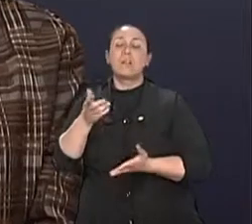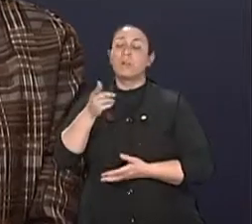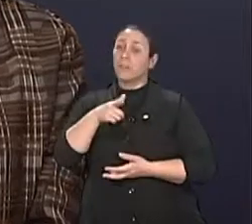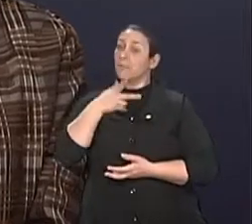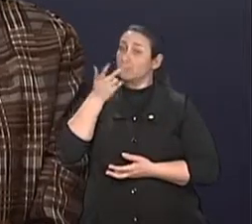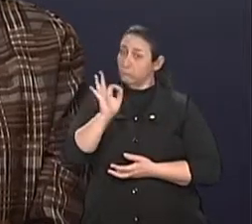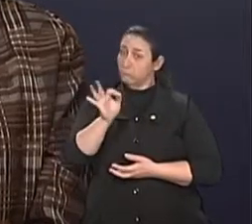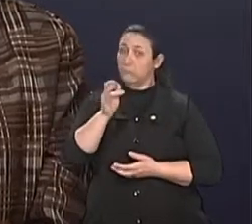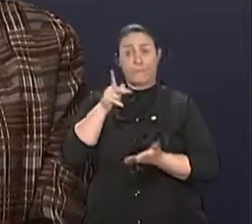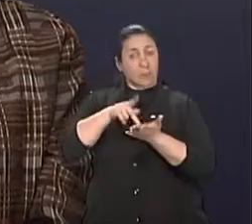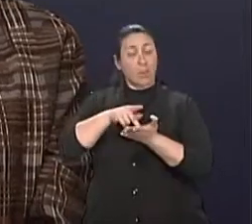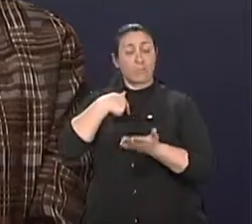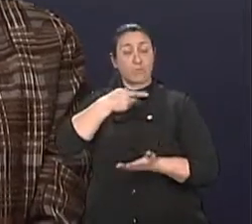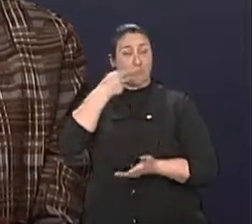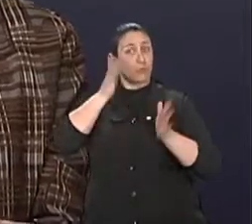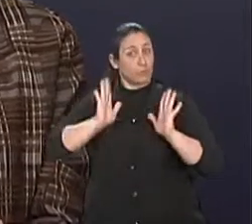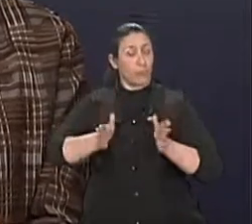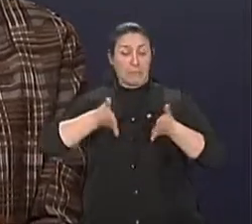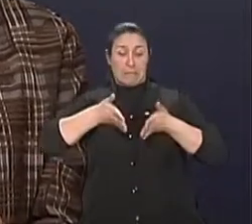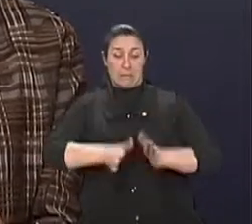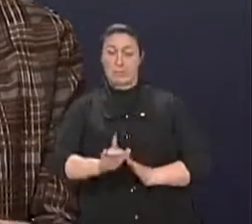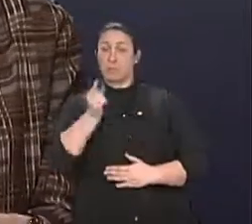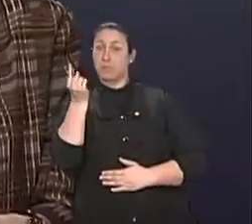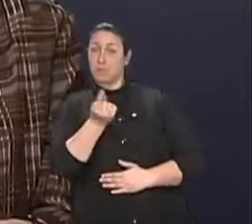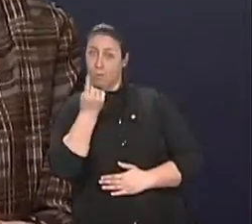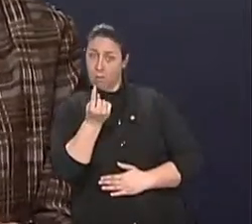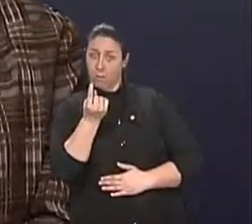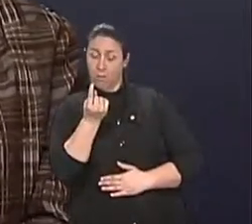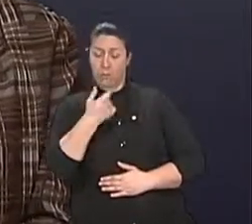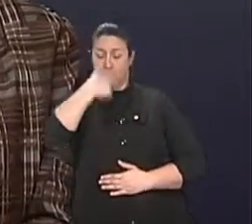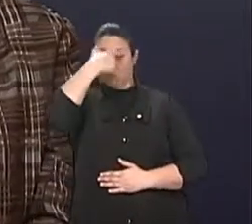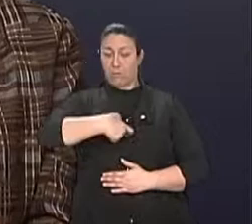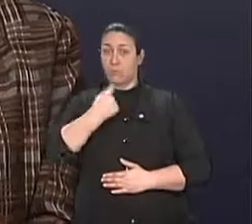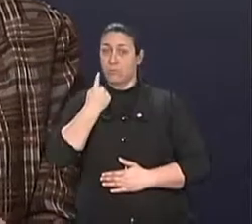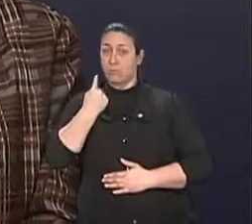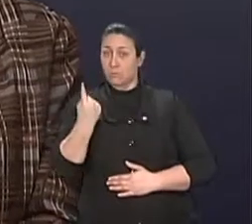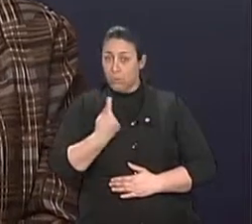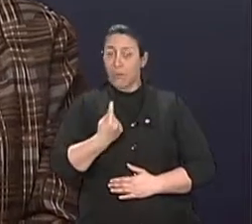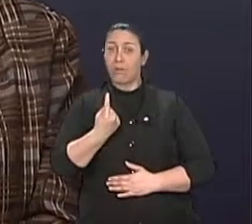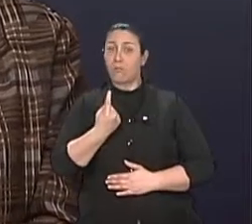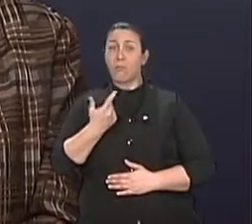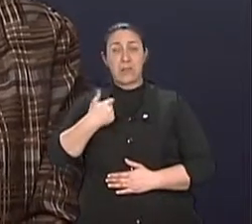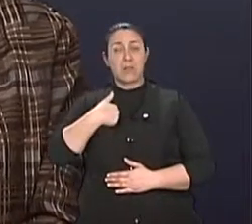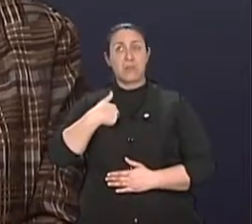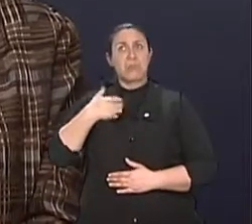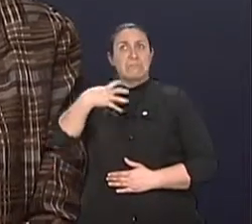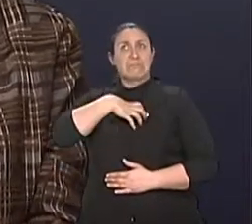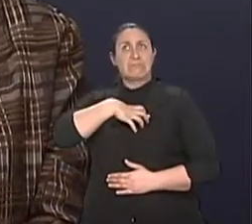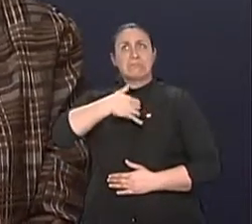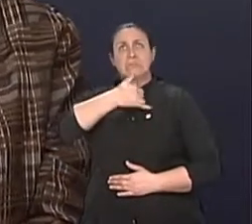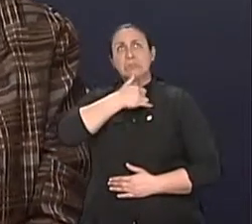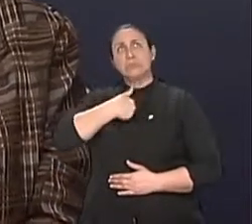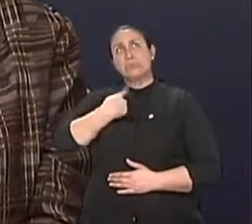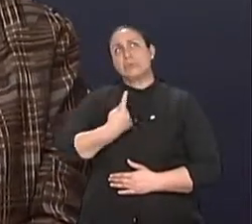nascemos só, né, nem todo mundo que nasce só tem solidão, tem um vazio,